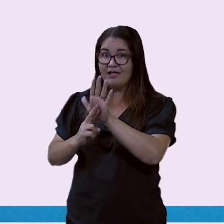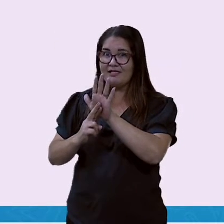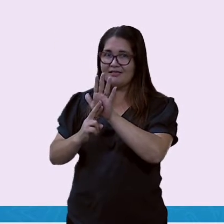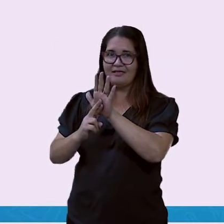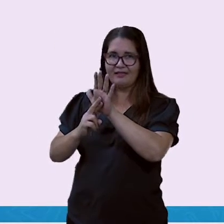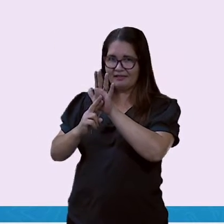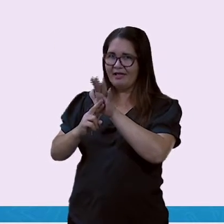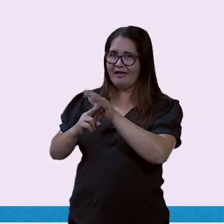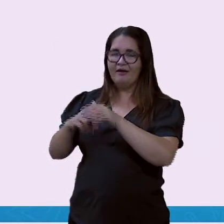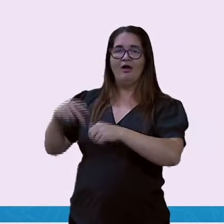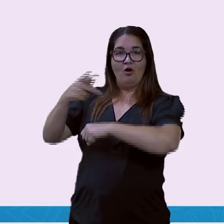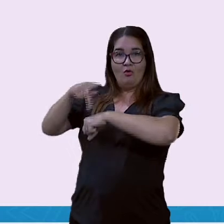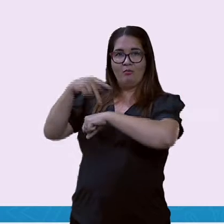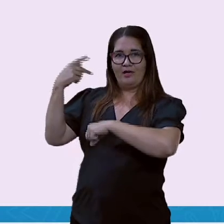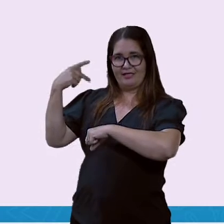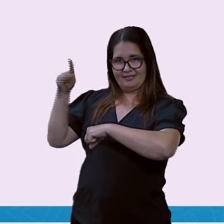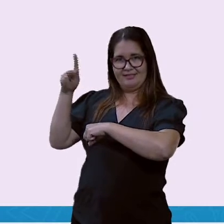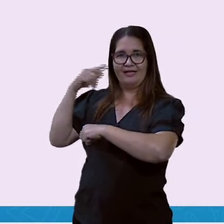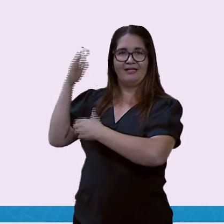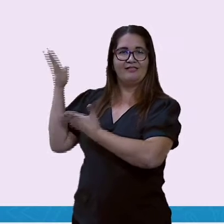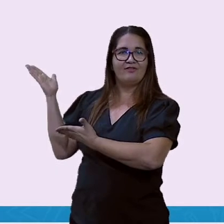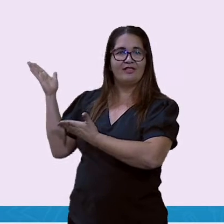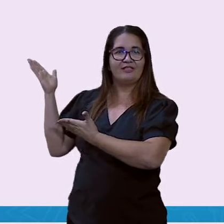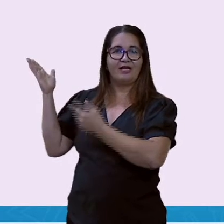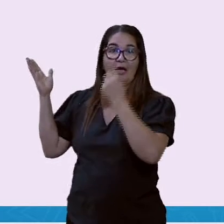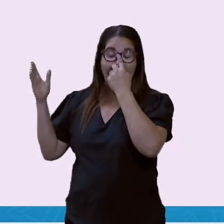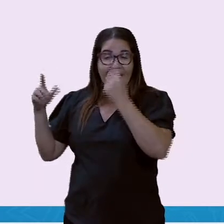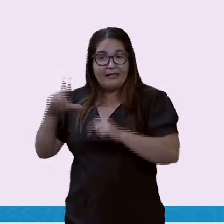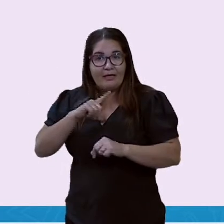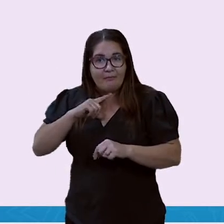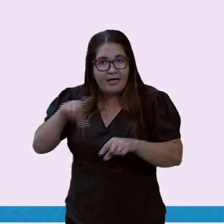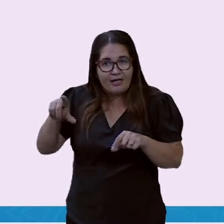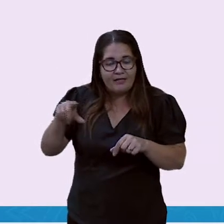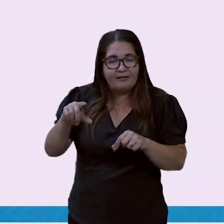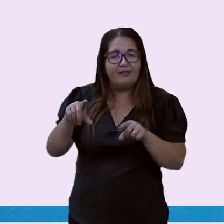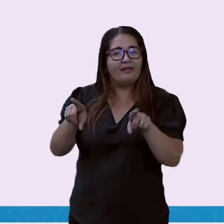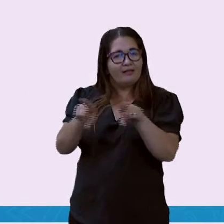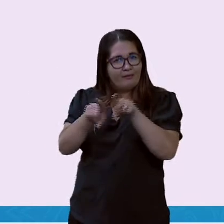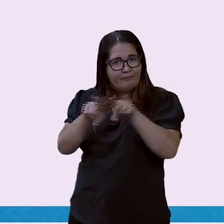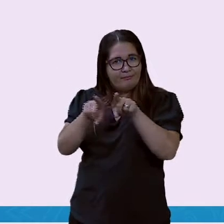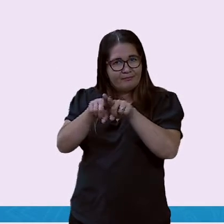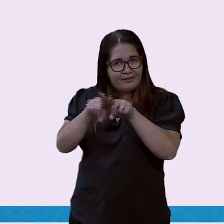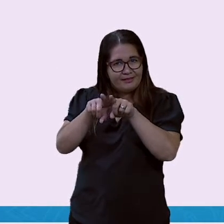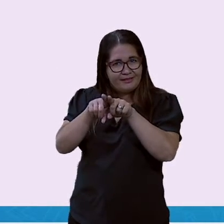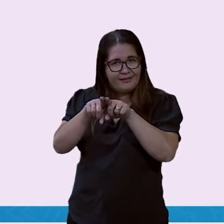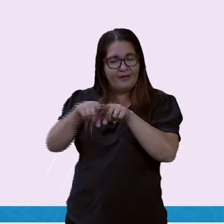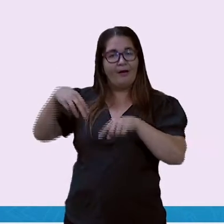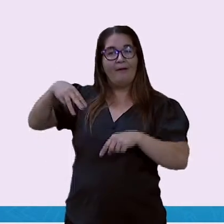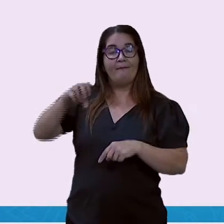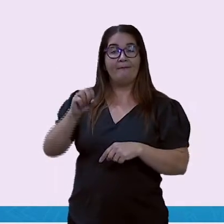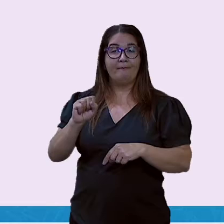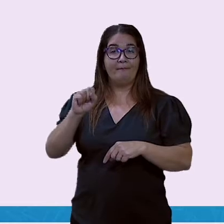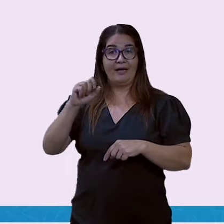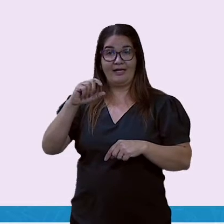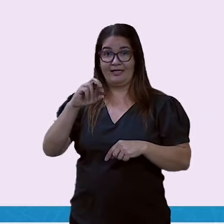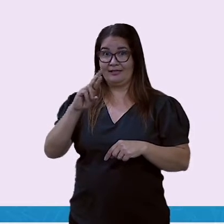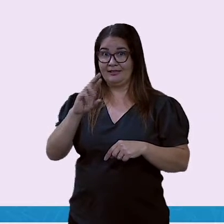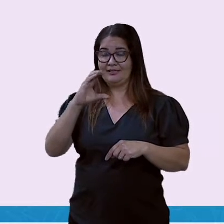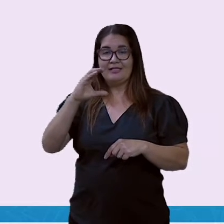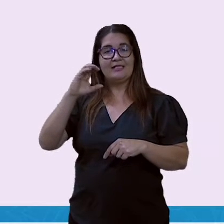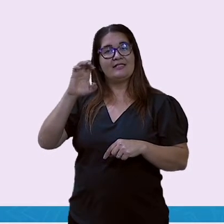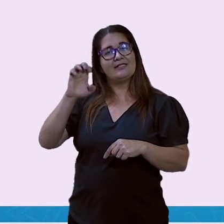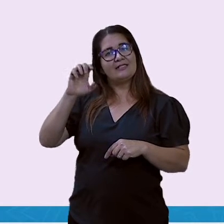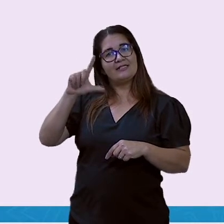botar medo em qualquer adversário. Temos também ele aí, ó, Marcelo Martins da Bolívia.